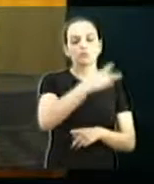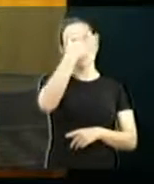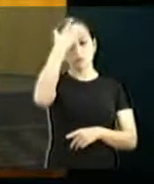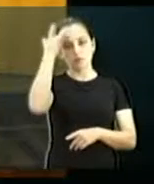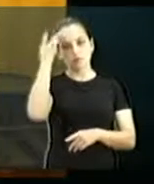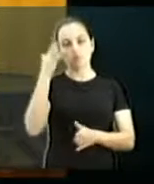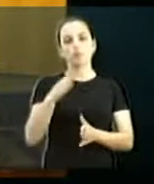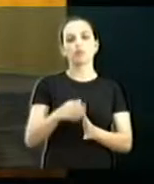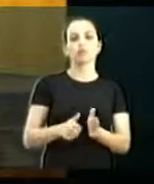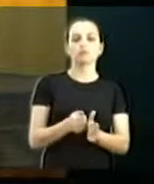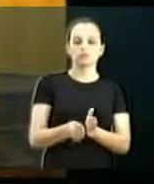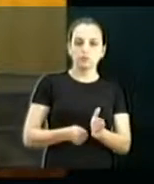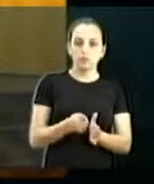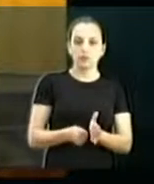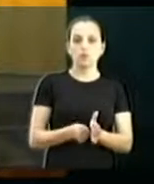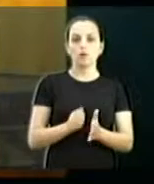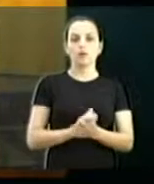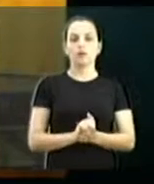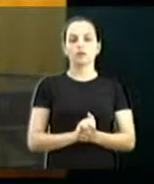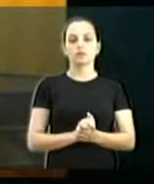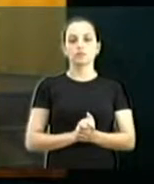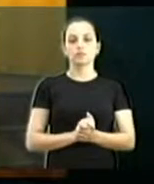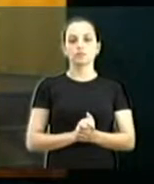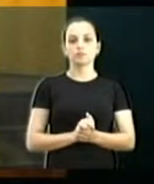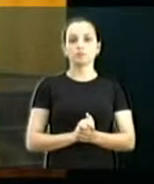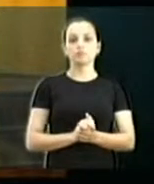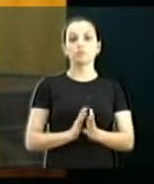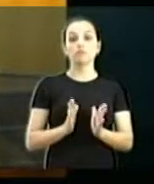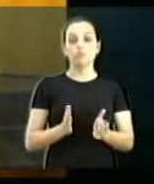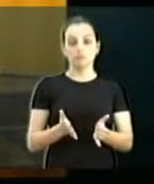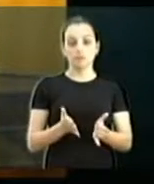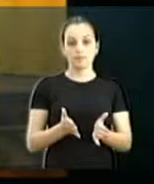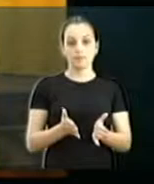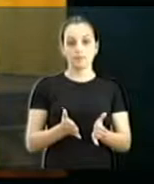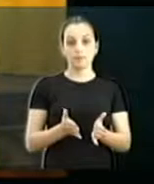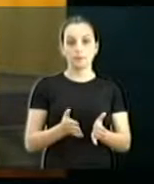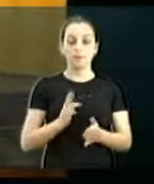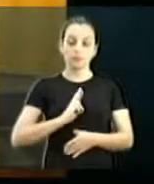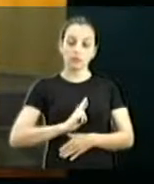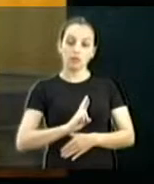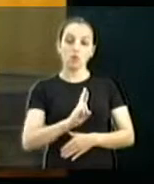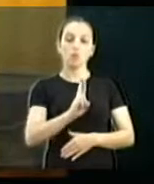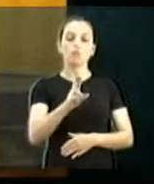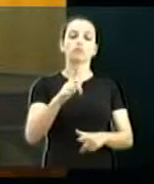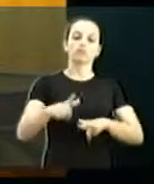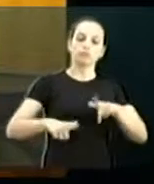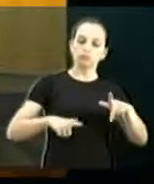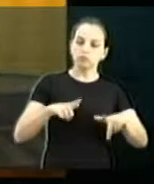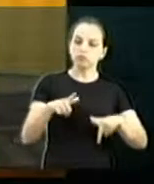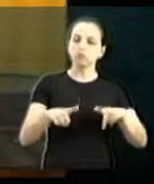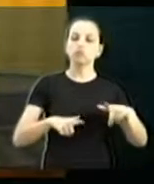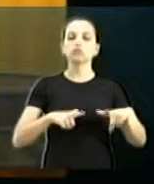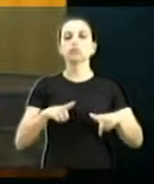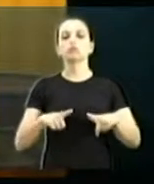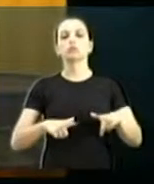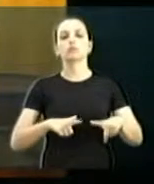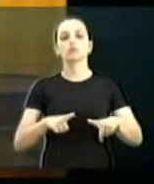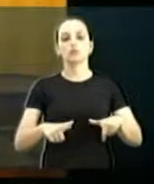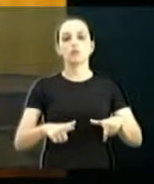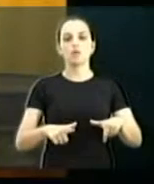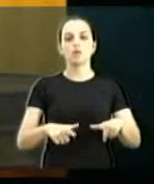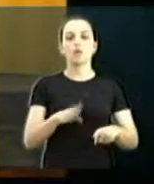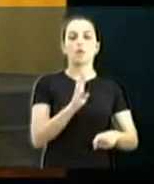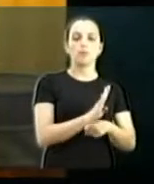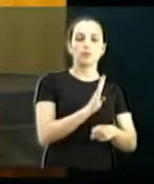premiação que coube muito bem, já que a Maria Lúcia é reconhecida pelo trabalho que ela exerce em